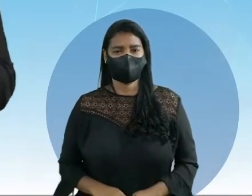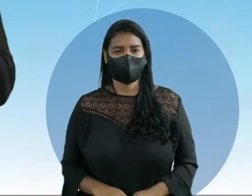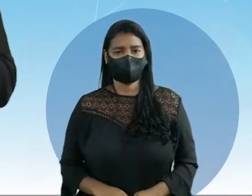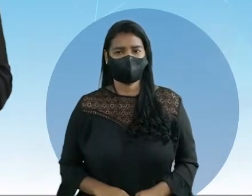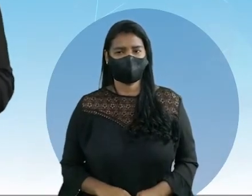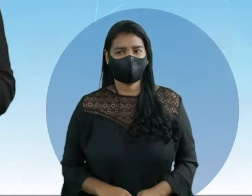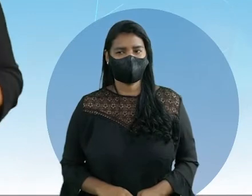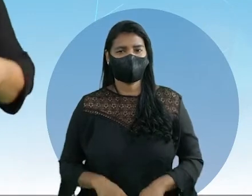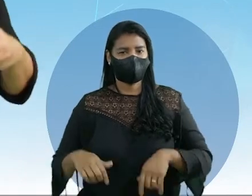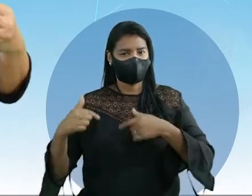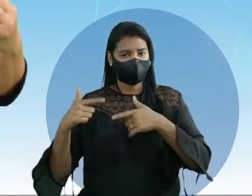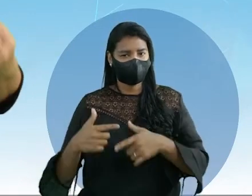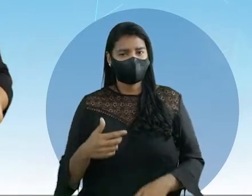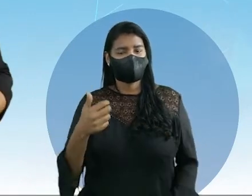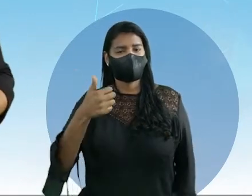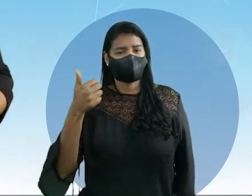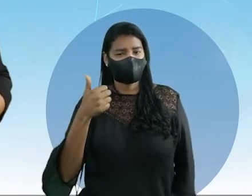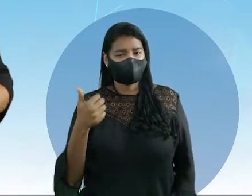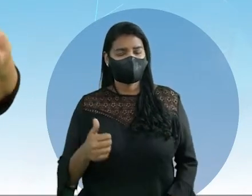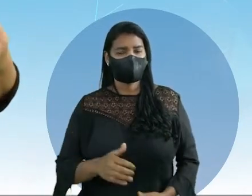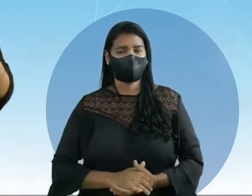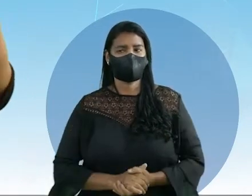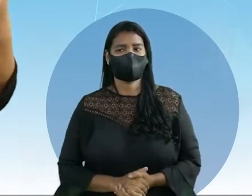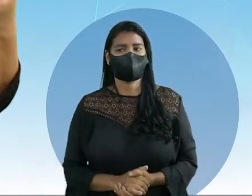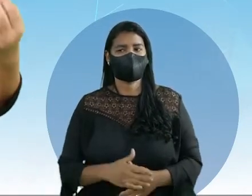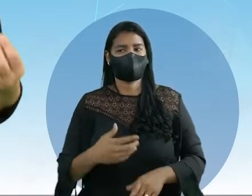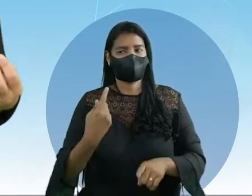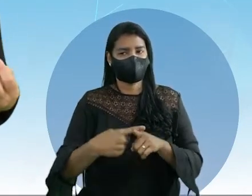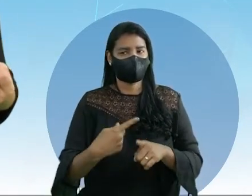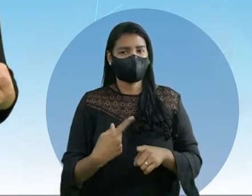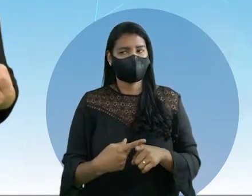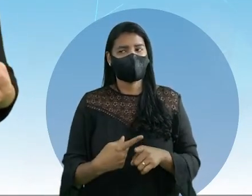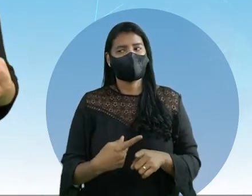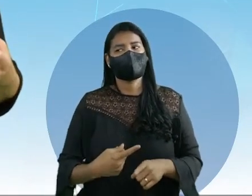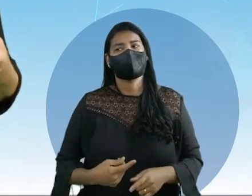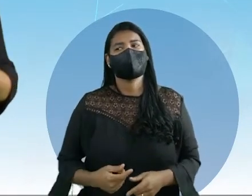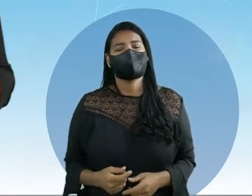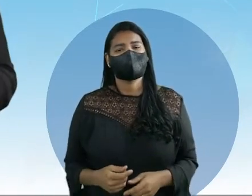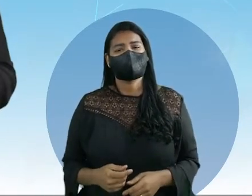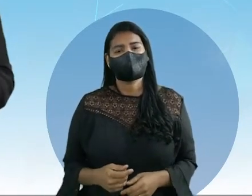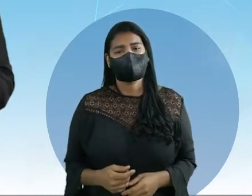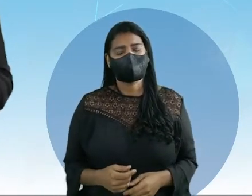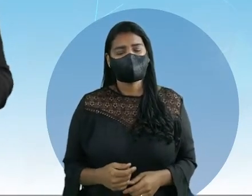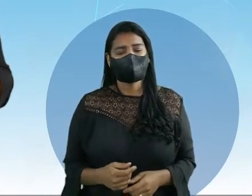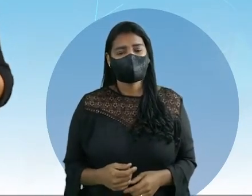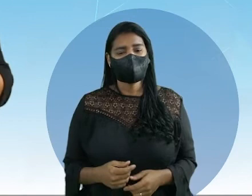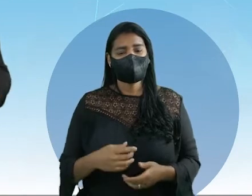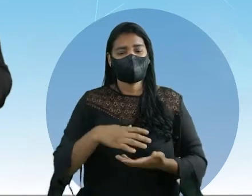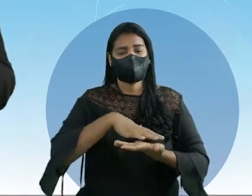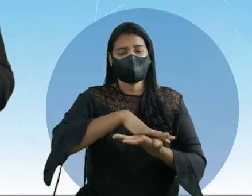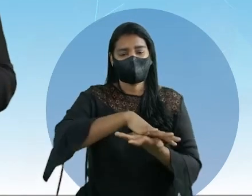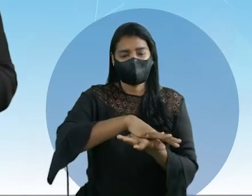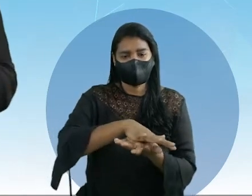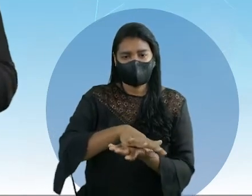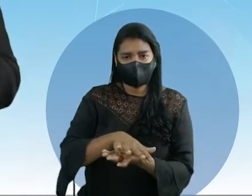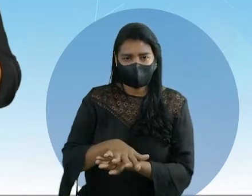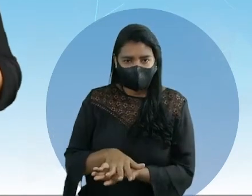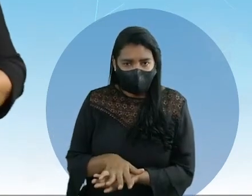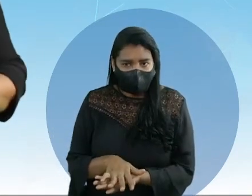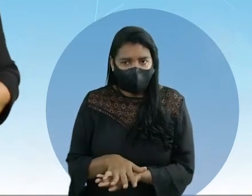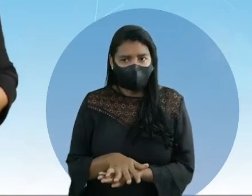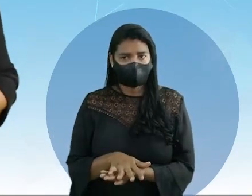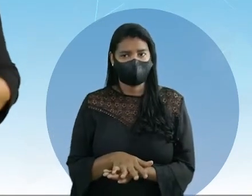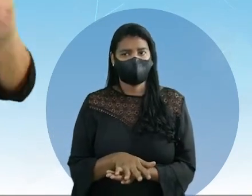Vamos trabalhar primeiro o é desertificação. Porque a desertificação, gente, é a ameaça 2 bilhões,